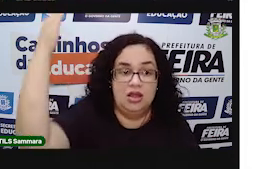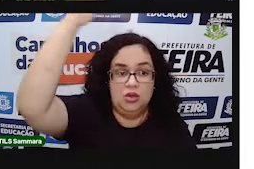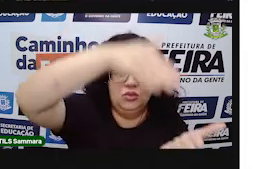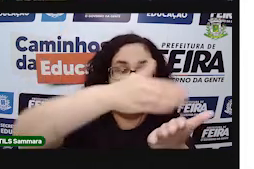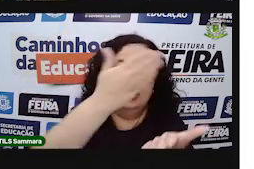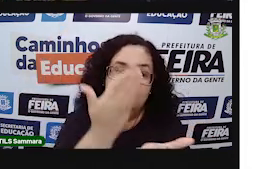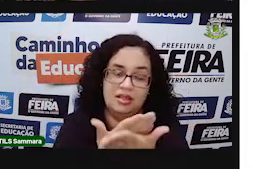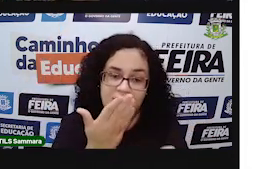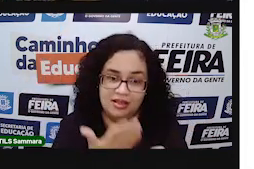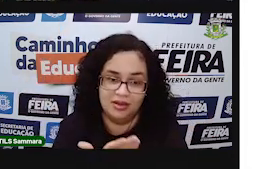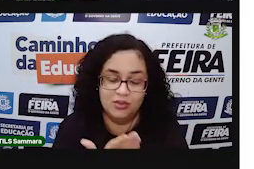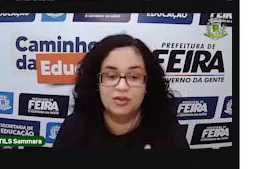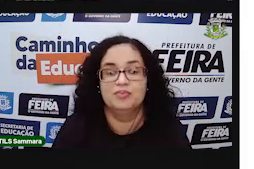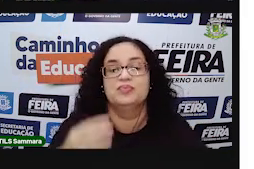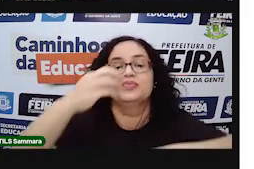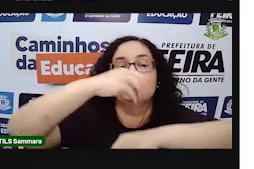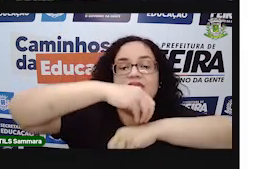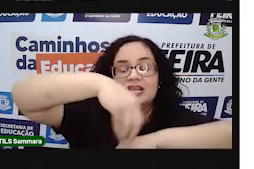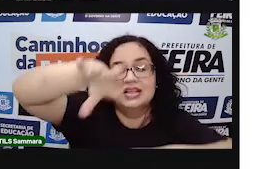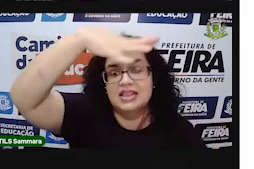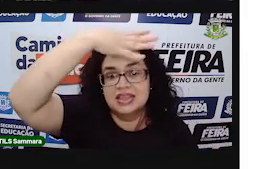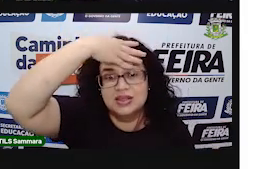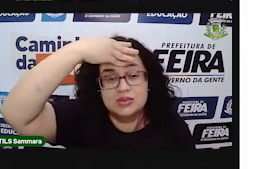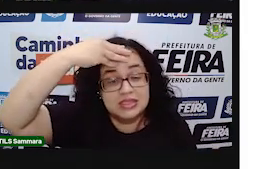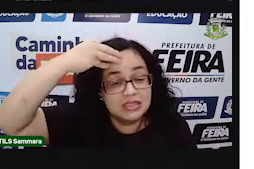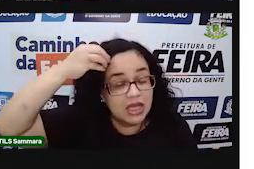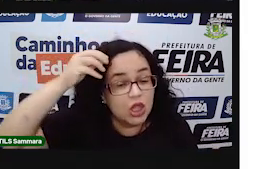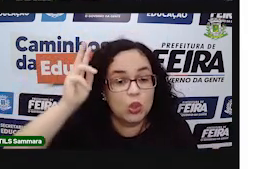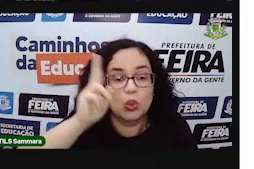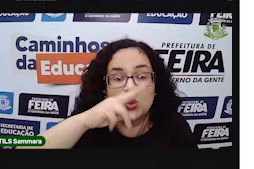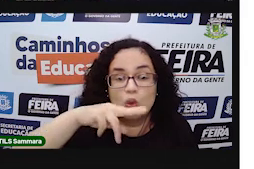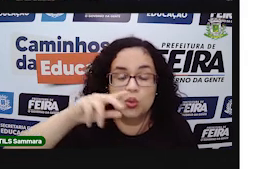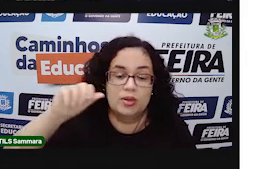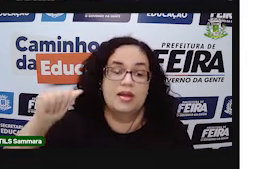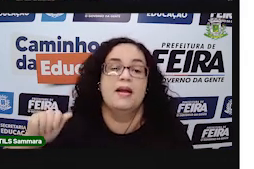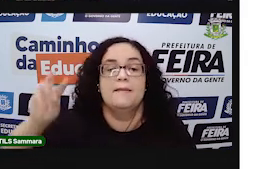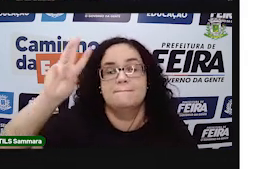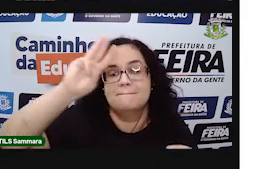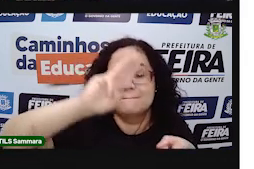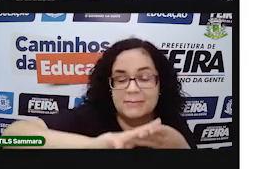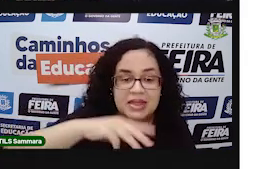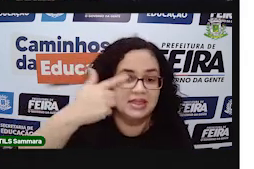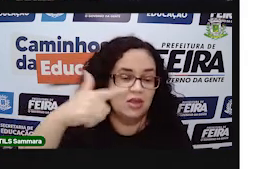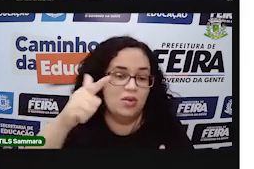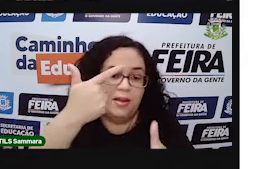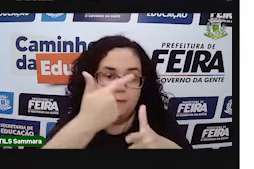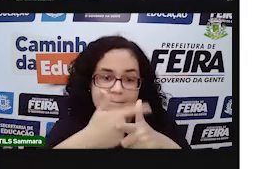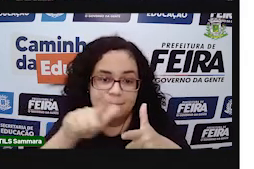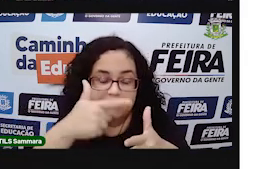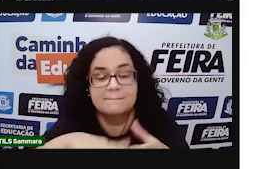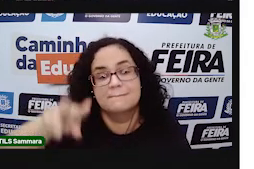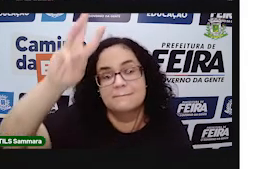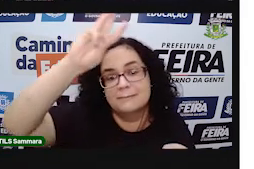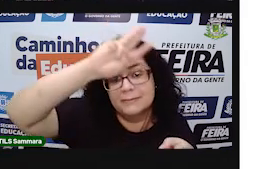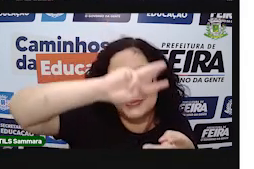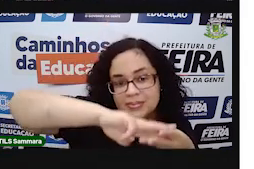próxima aula. E eu tenho um recadinho para você não esquecer mais nunca. Matemática não é problema.